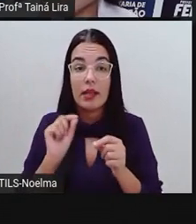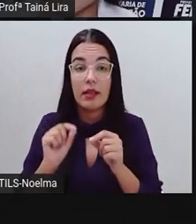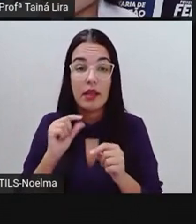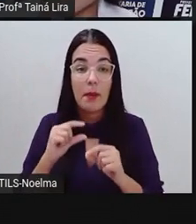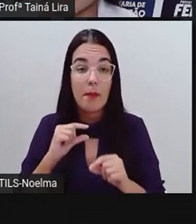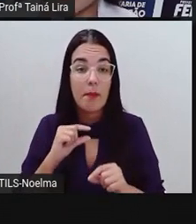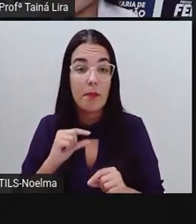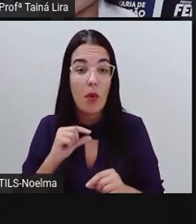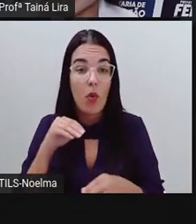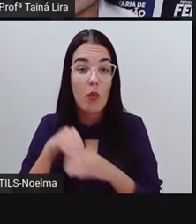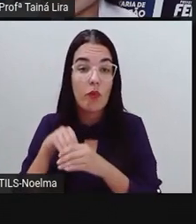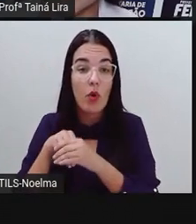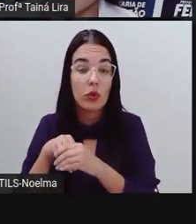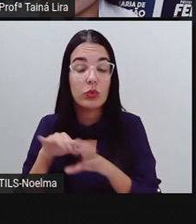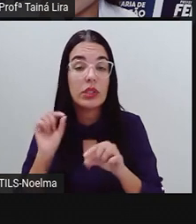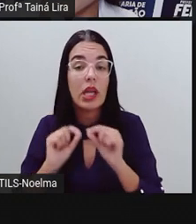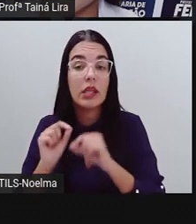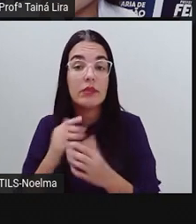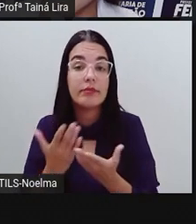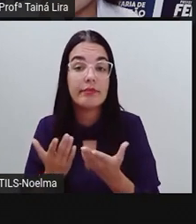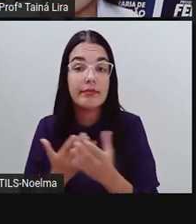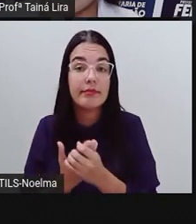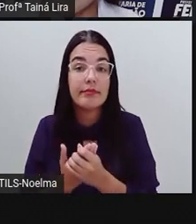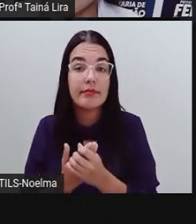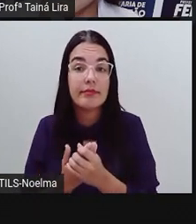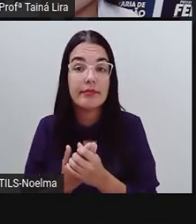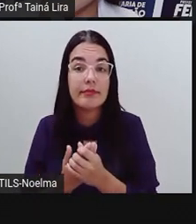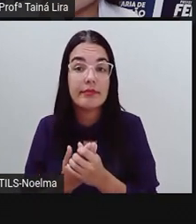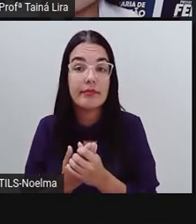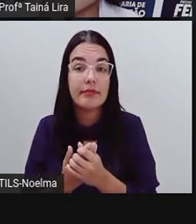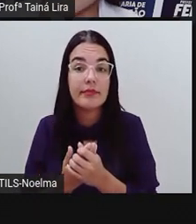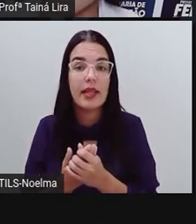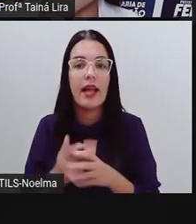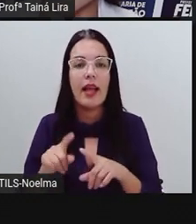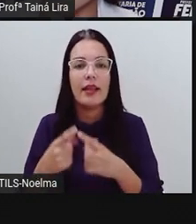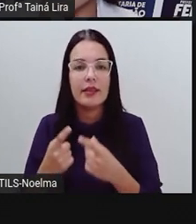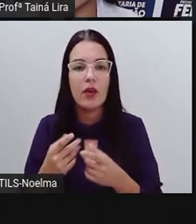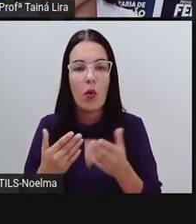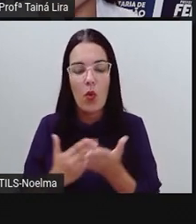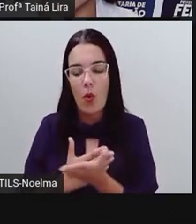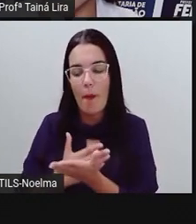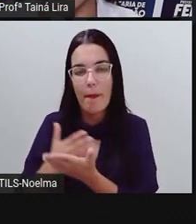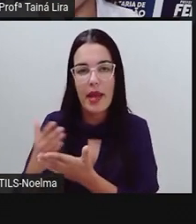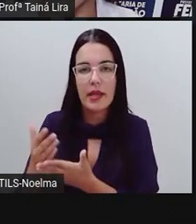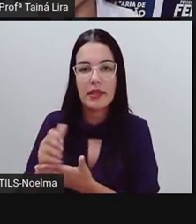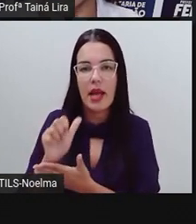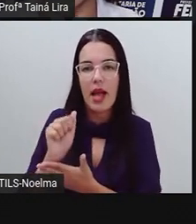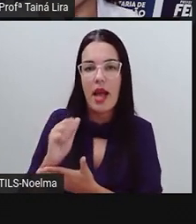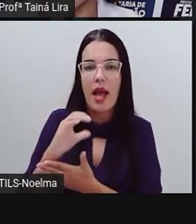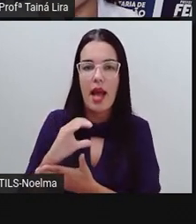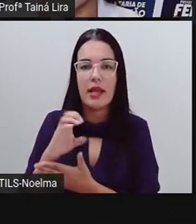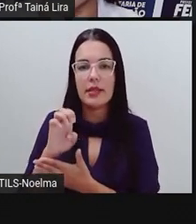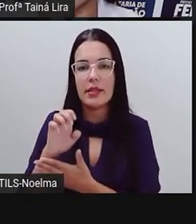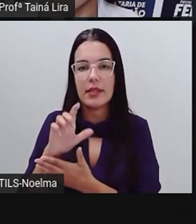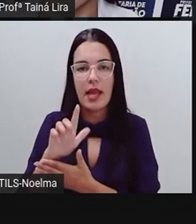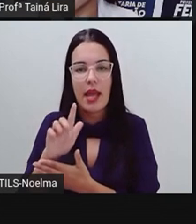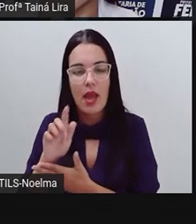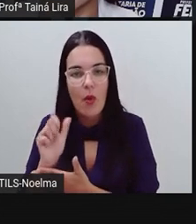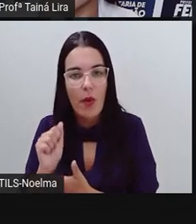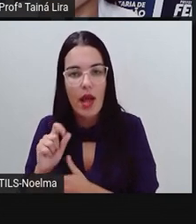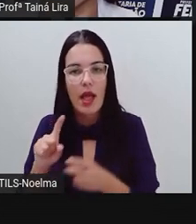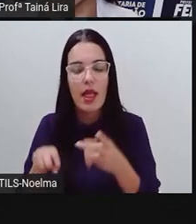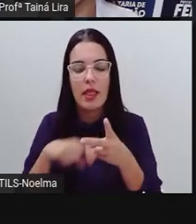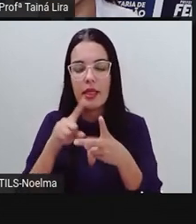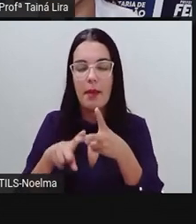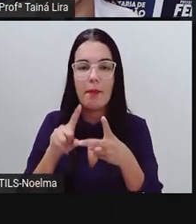votos? Quem seria aí a primeira planta, ó? a acelga, né, com três votos, depois, ó, o